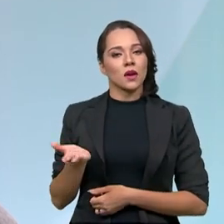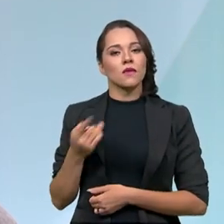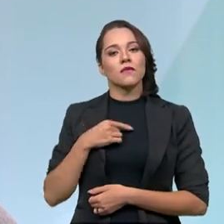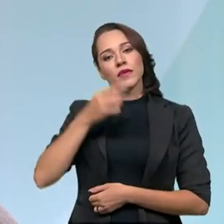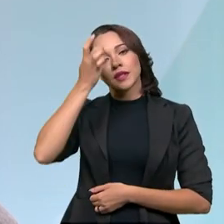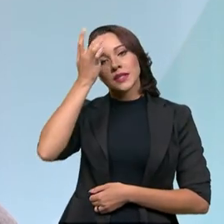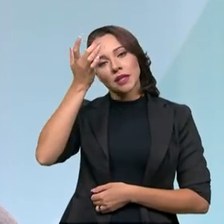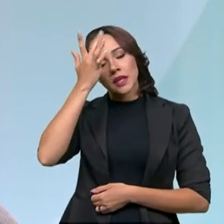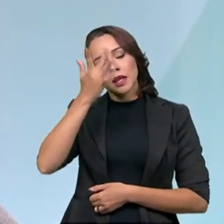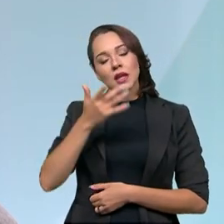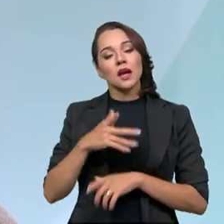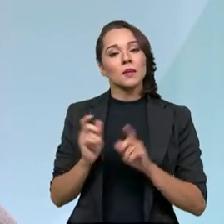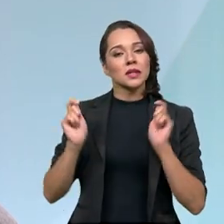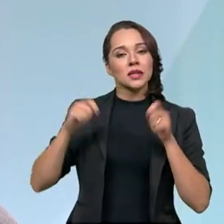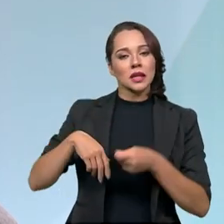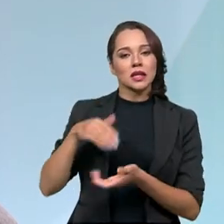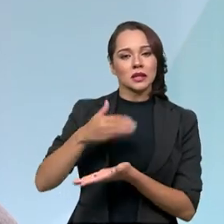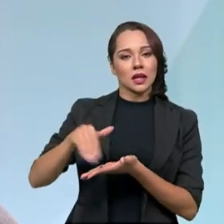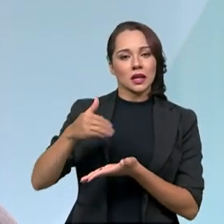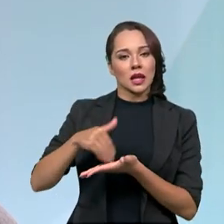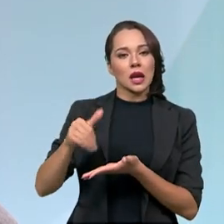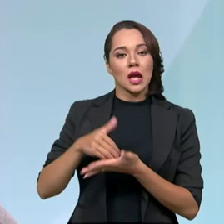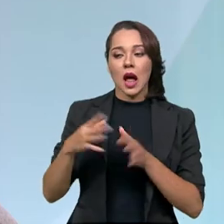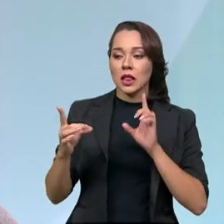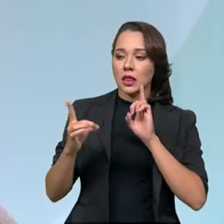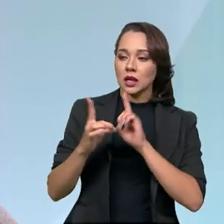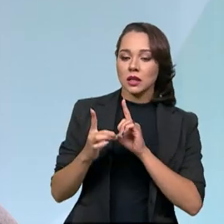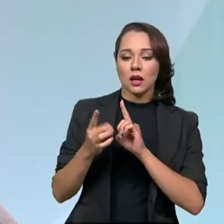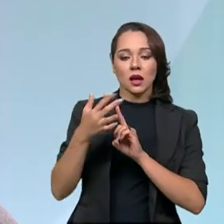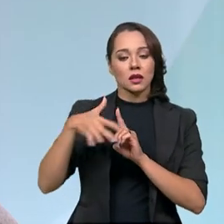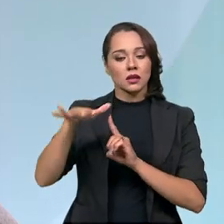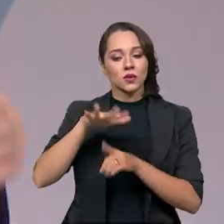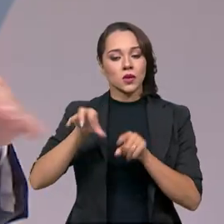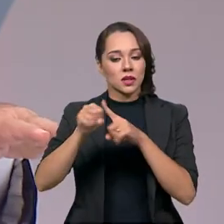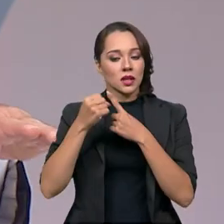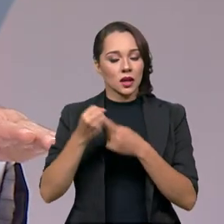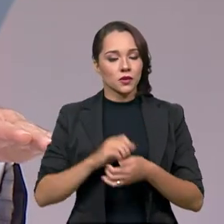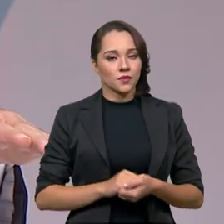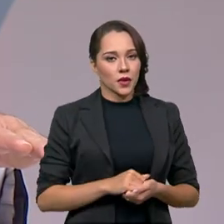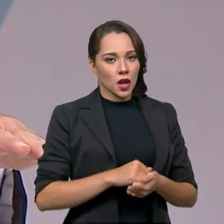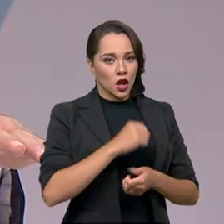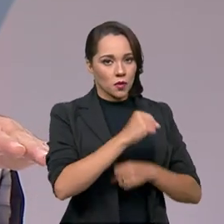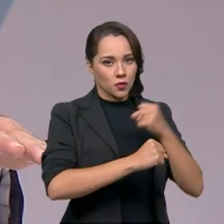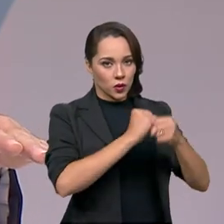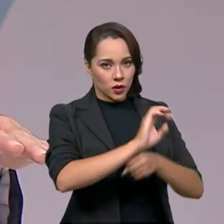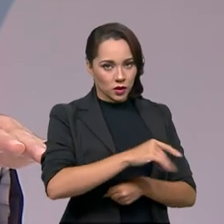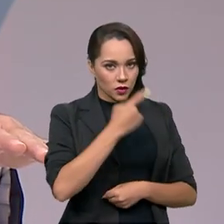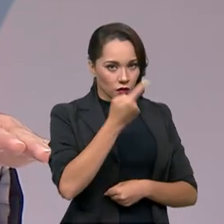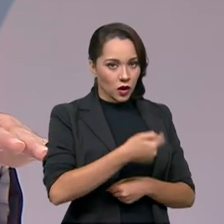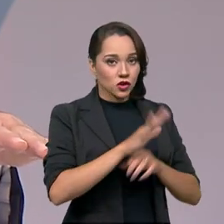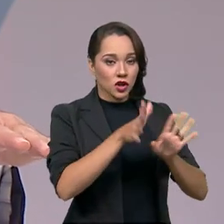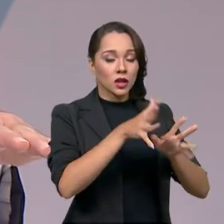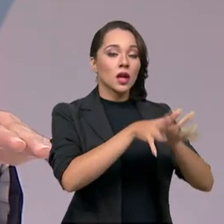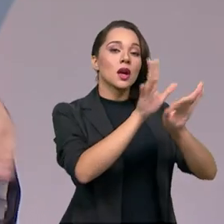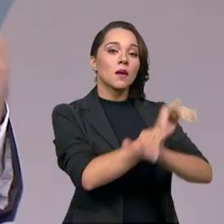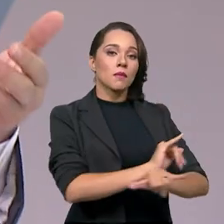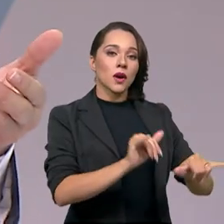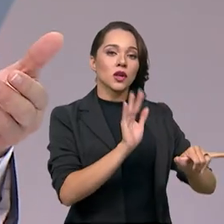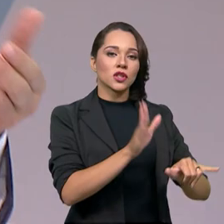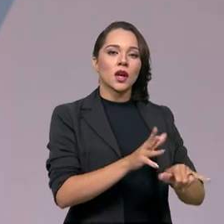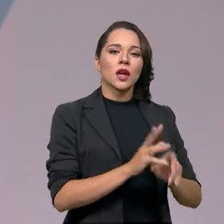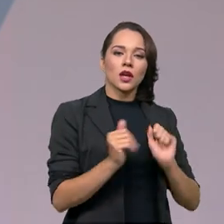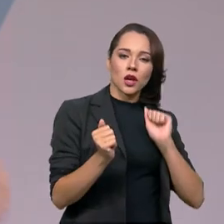facilita a capacidade da secretaria em atender as demandas da sociedade. E para o ano que vem já tem uma campanha engatilhada que é